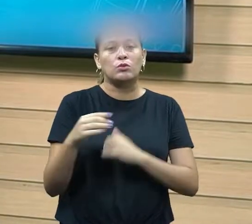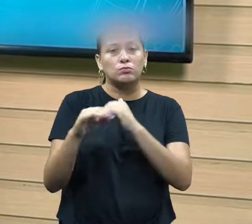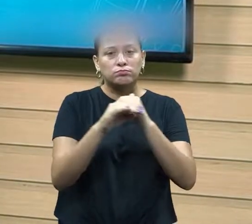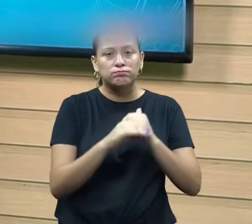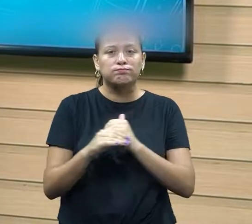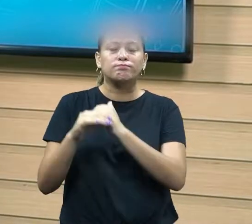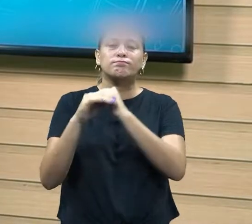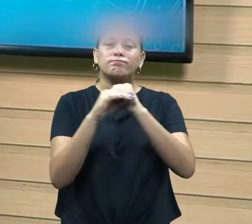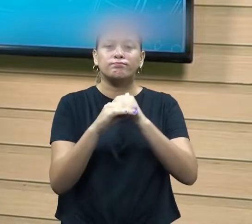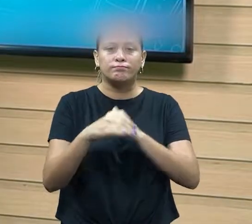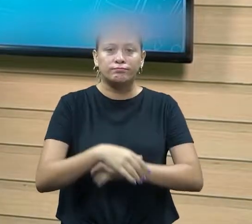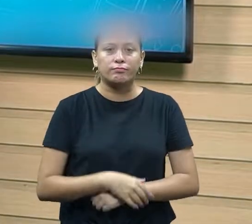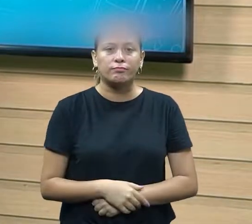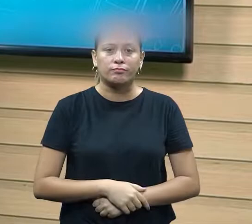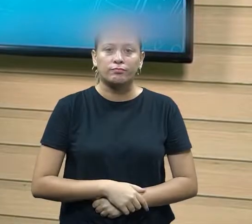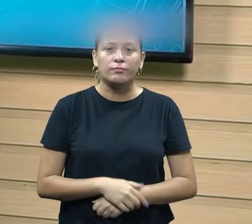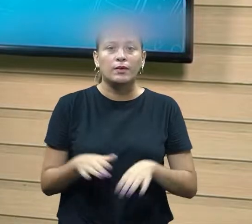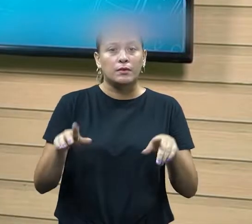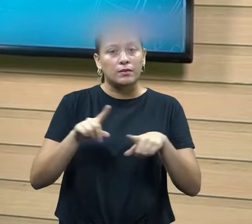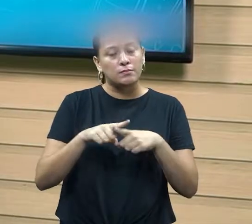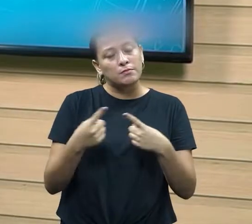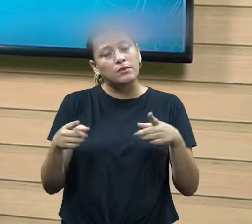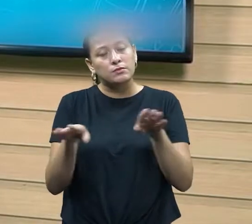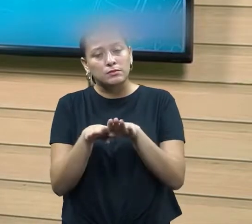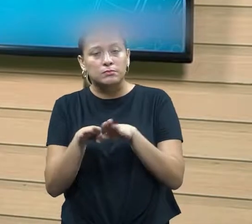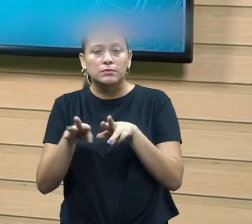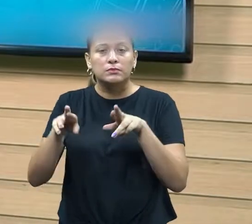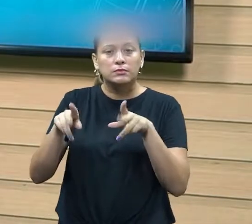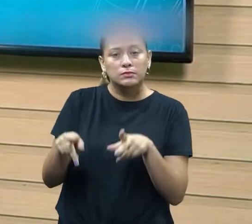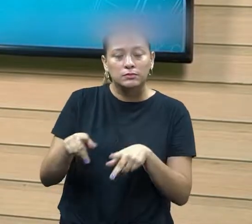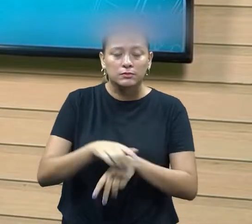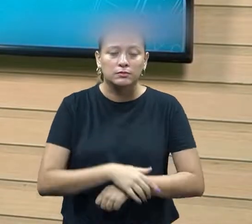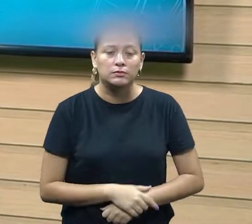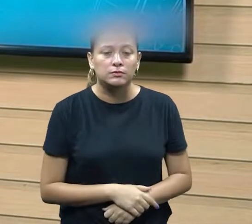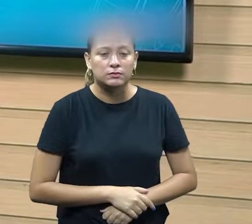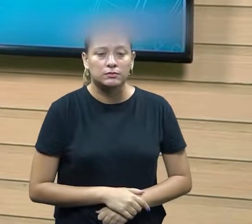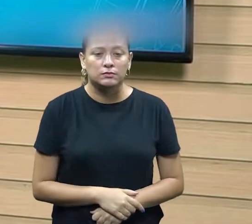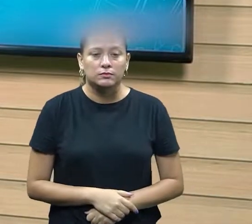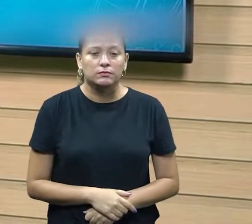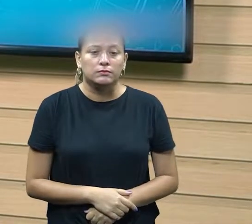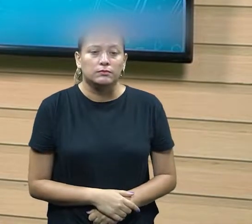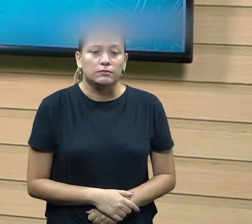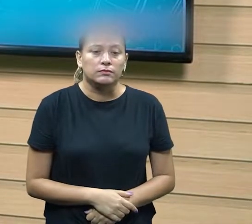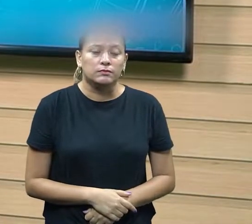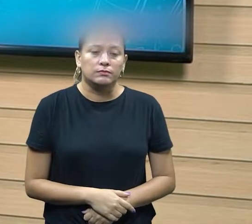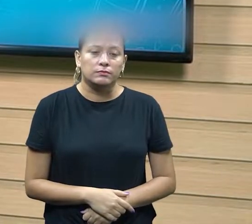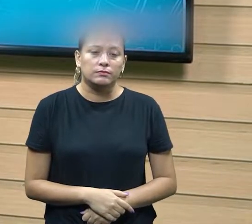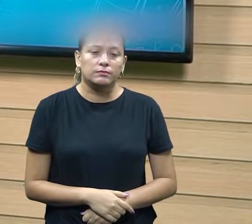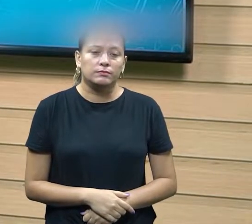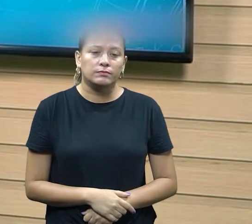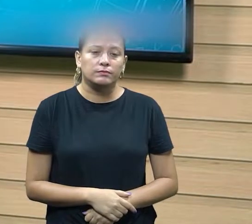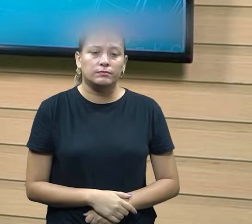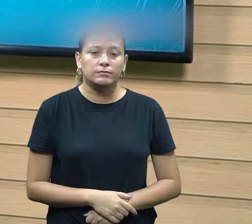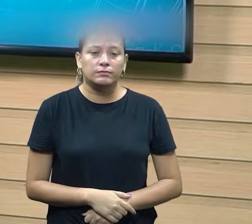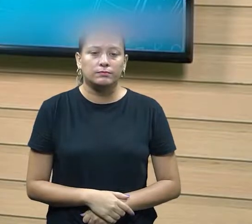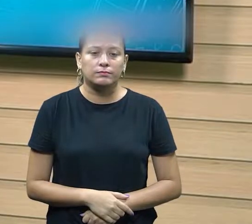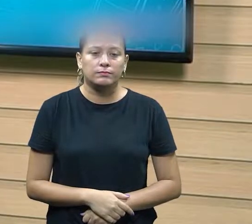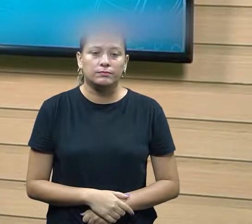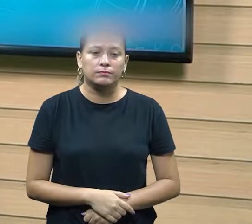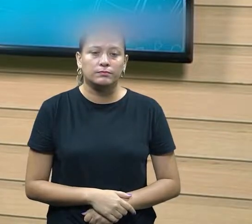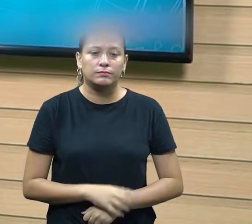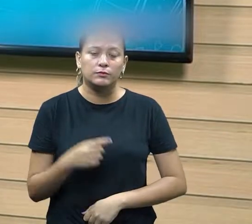indivíduos diferentes porém somos iguais naquilo que nos faz com que nos torna humanos